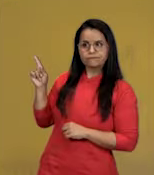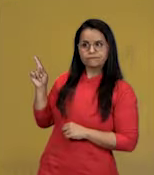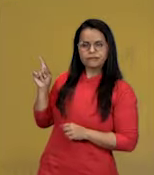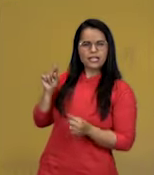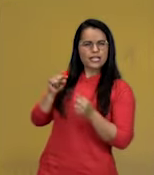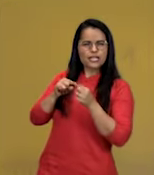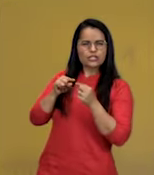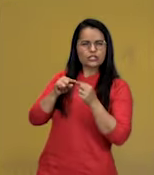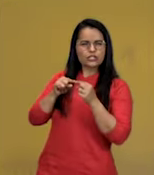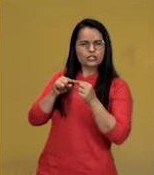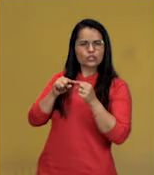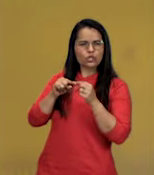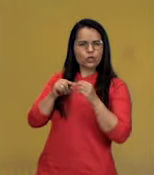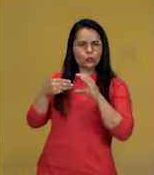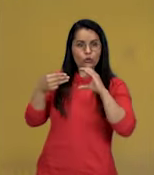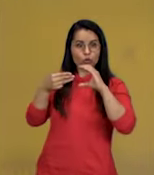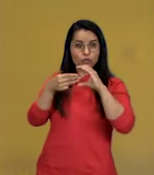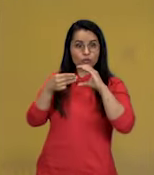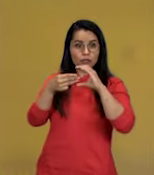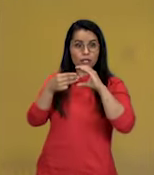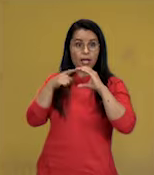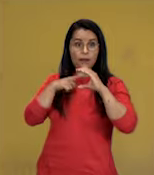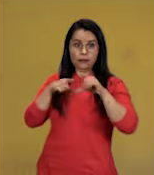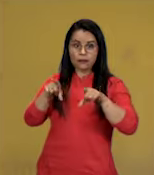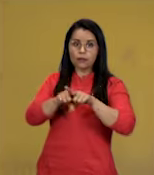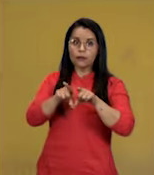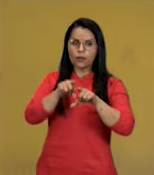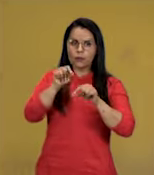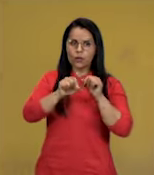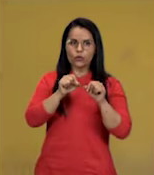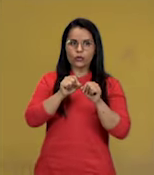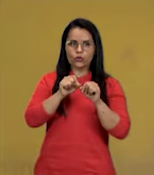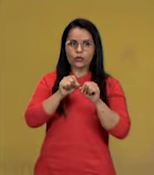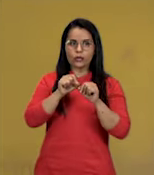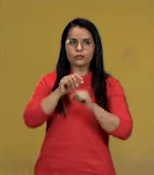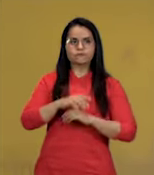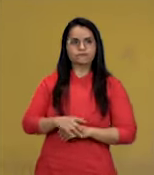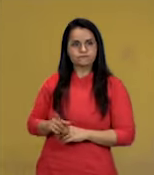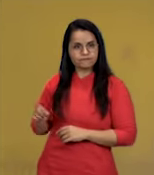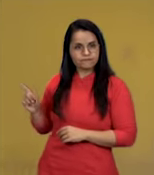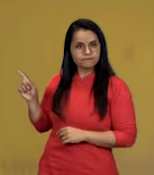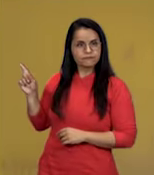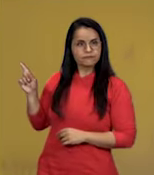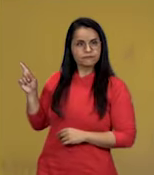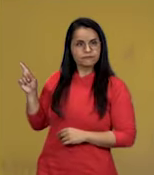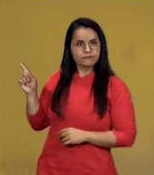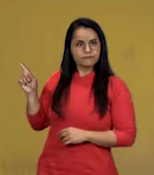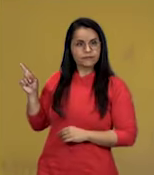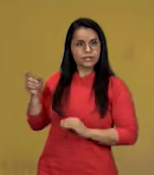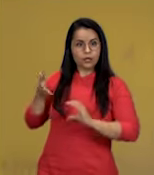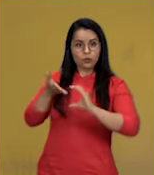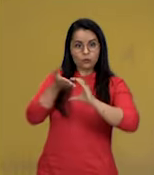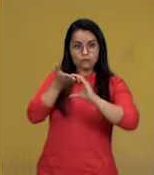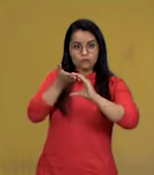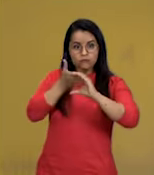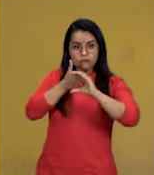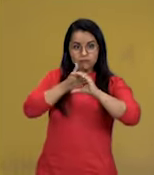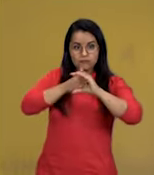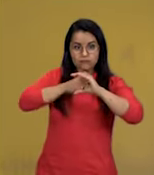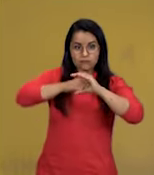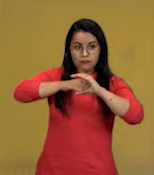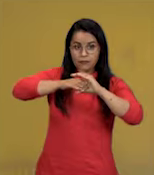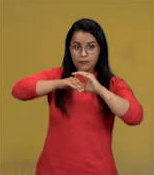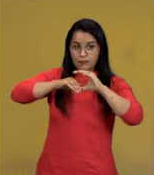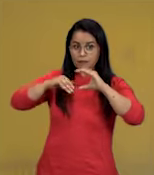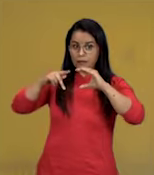célula, ele vai ter também uma parede celular, que vai ter a função